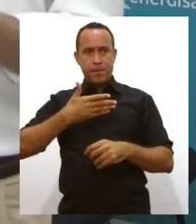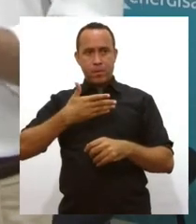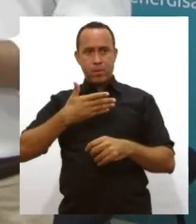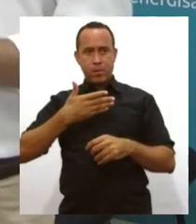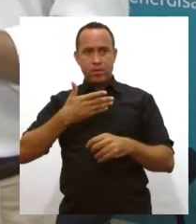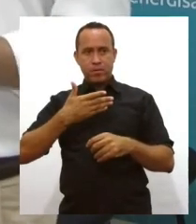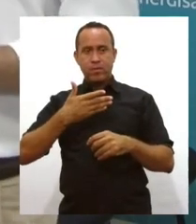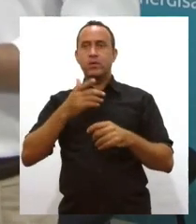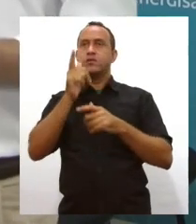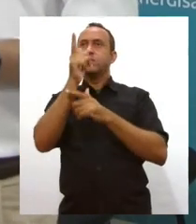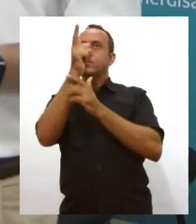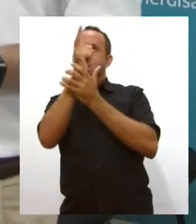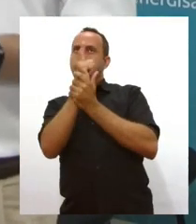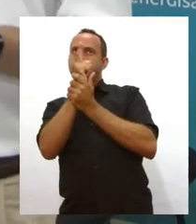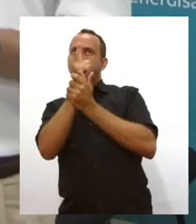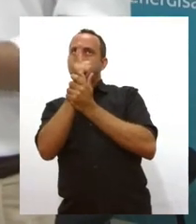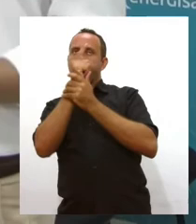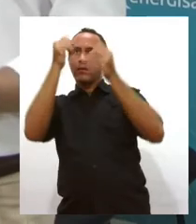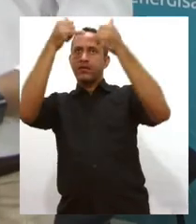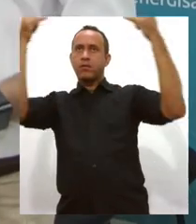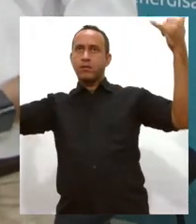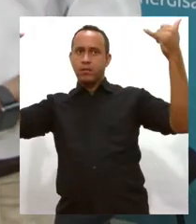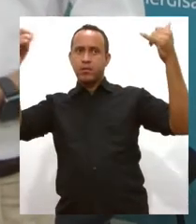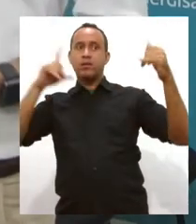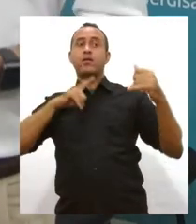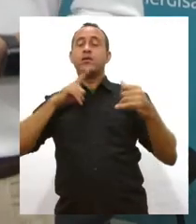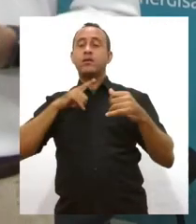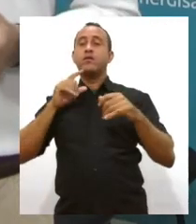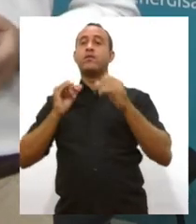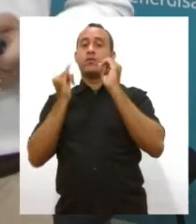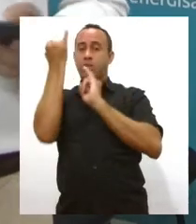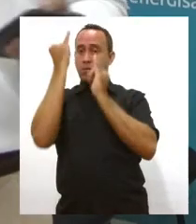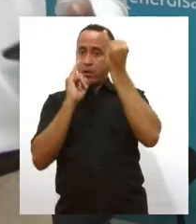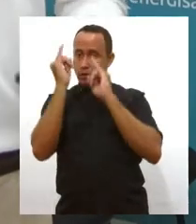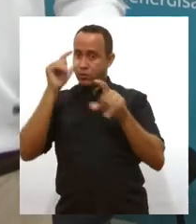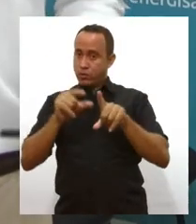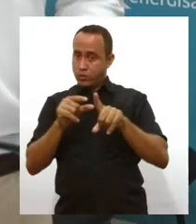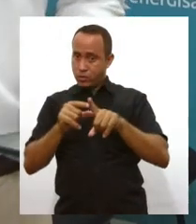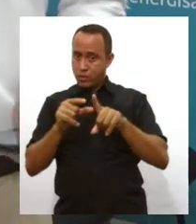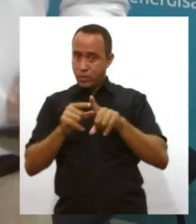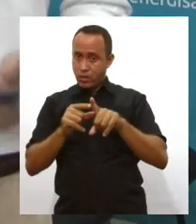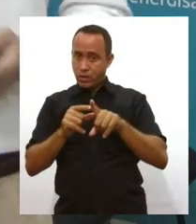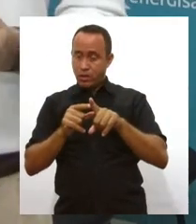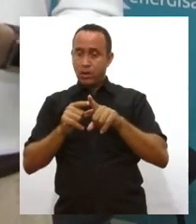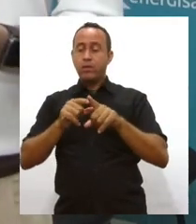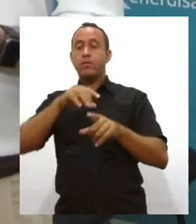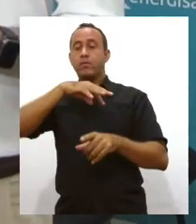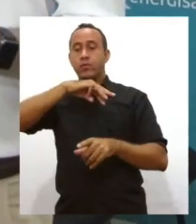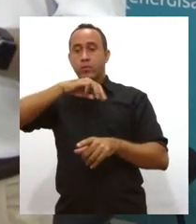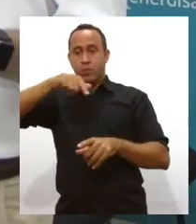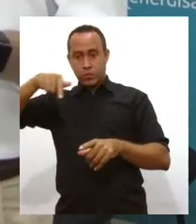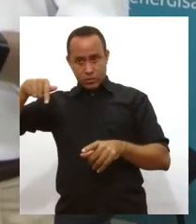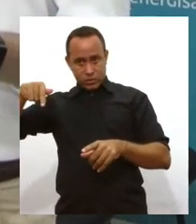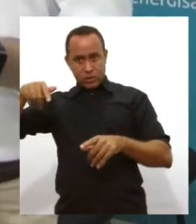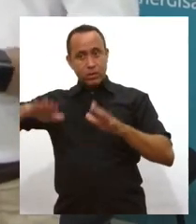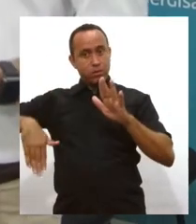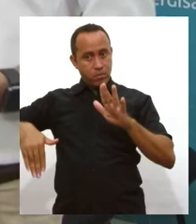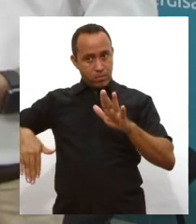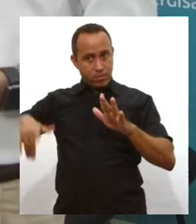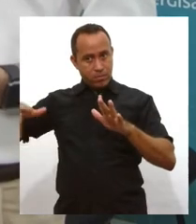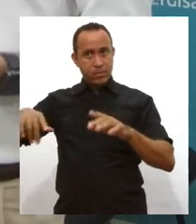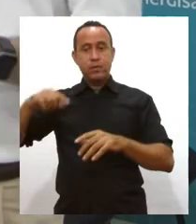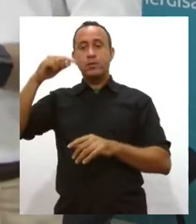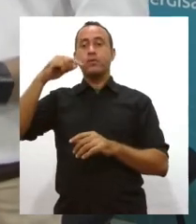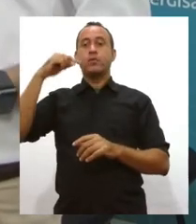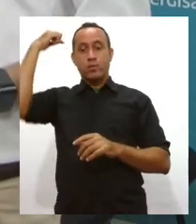sobre tiro que for feito sobre a rede. Nós tivemos no bairro industrial, nós tivemos dois casos no mosqueiro, nós tivemos mais um caso no Santa